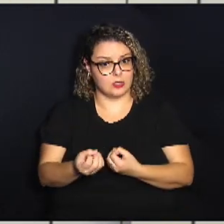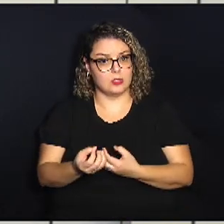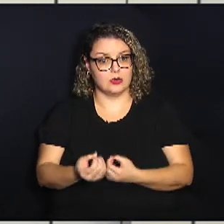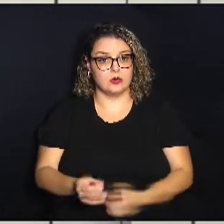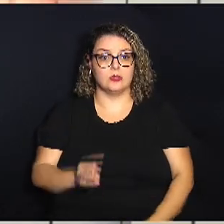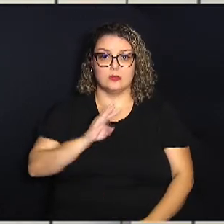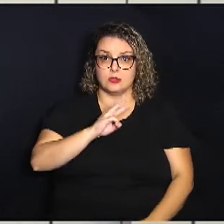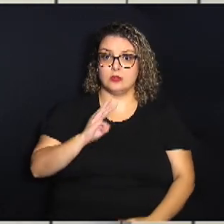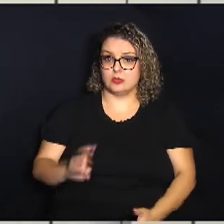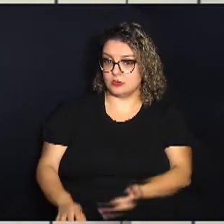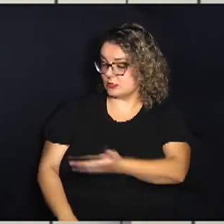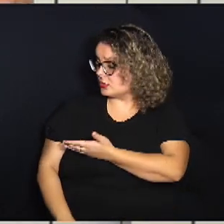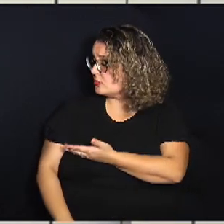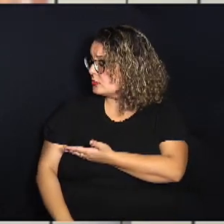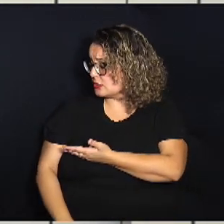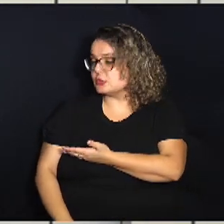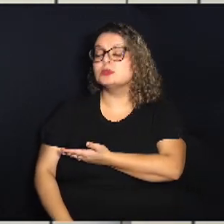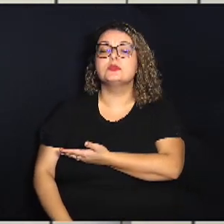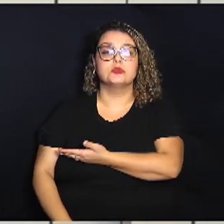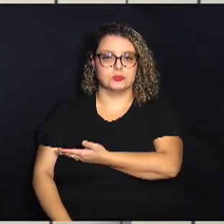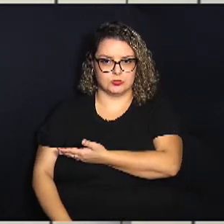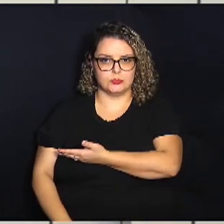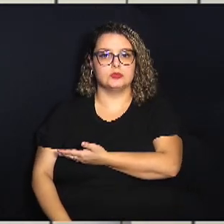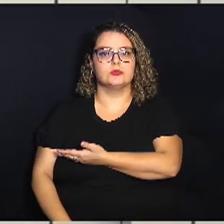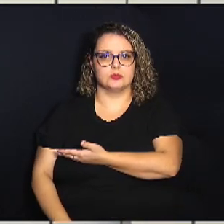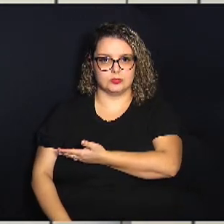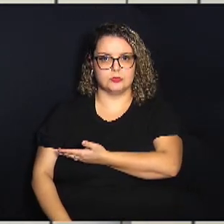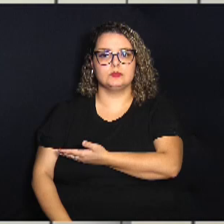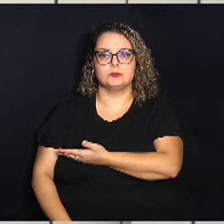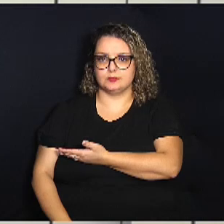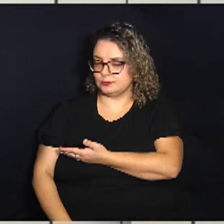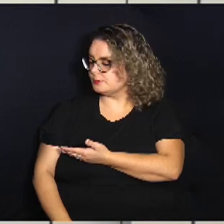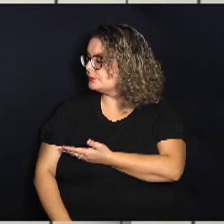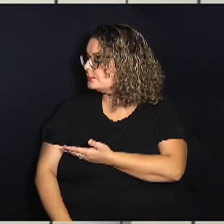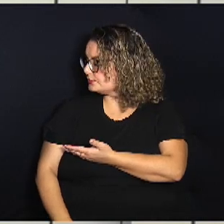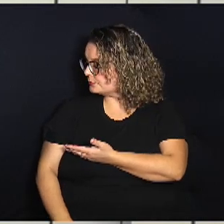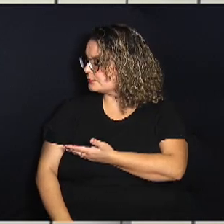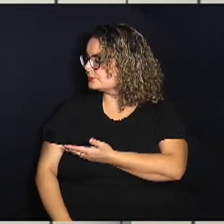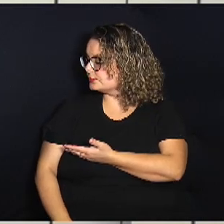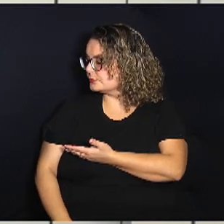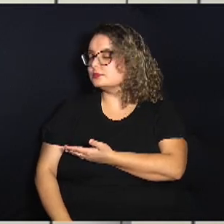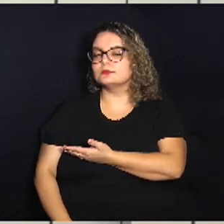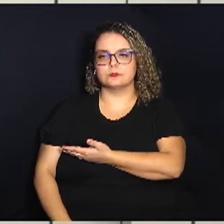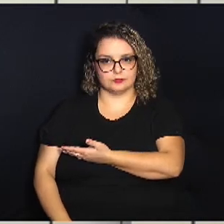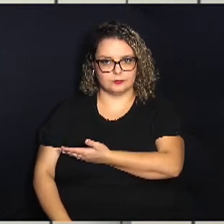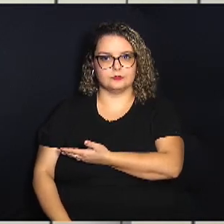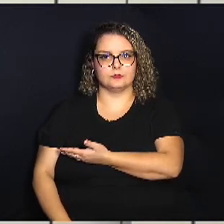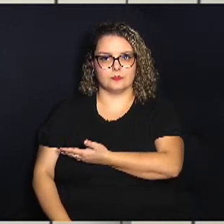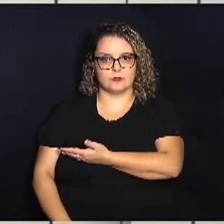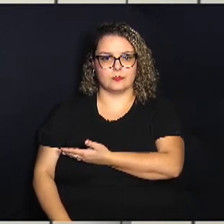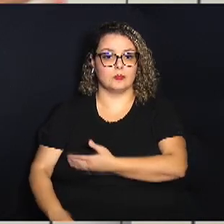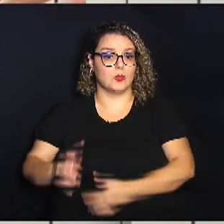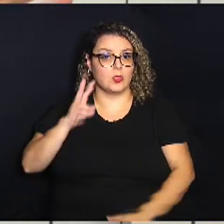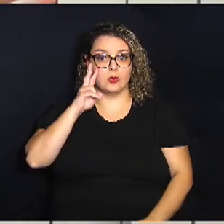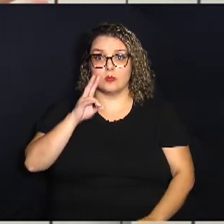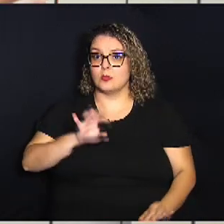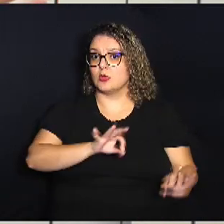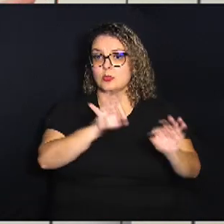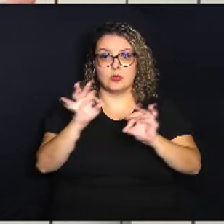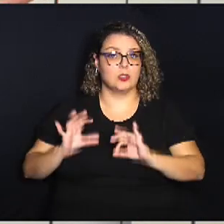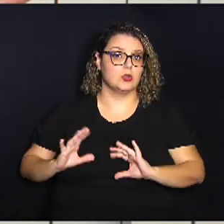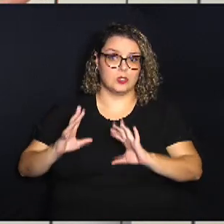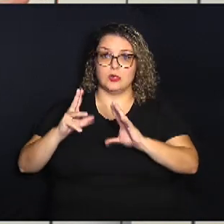só acessar o site do Legislativo, o campinas.sp.lege.br, e você pode assistir, na